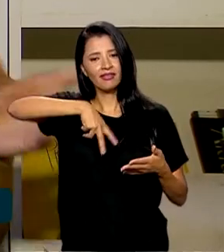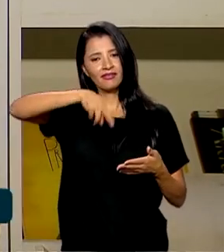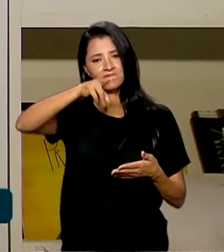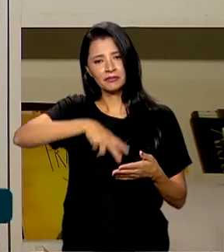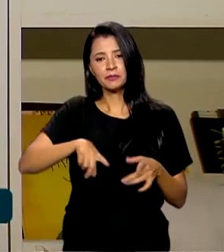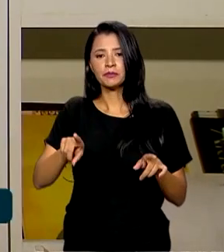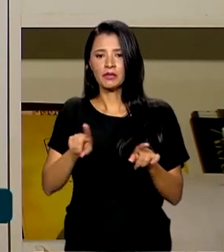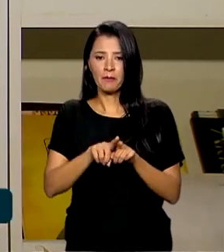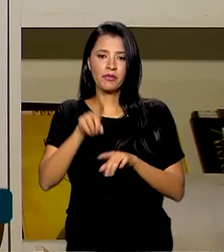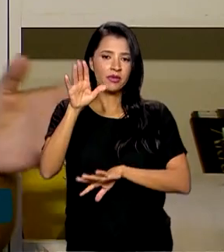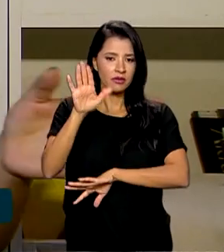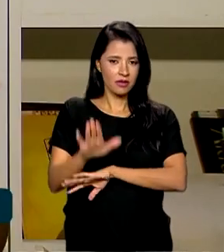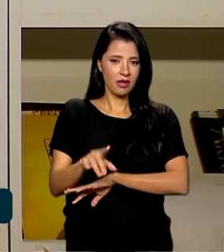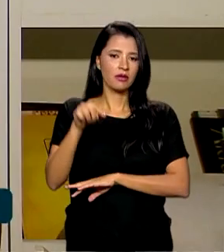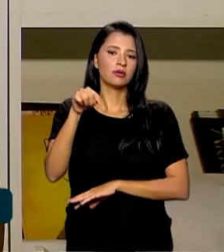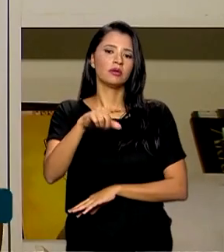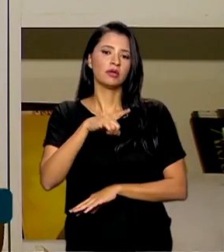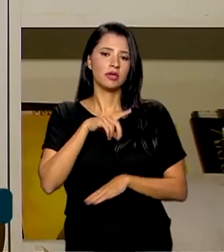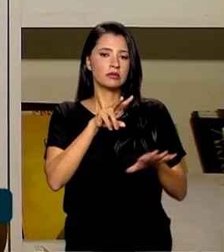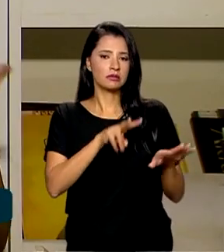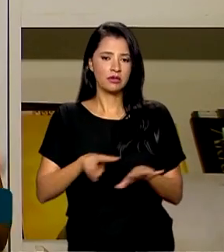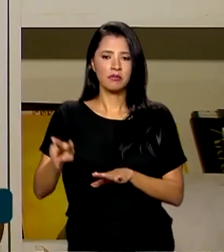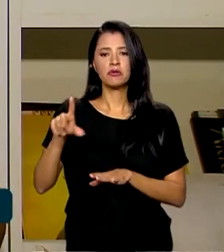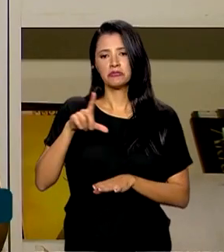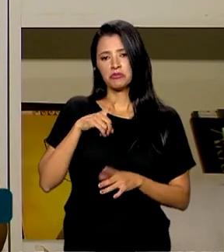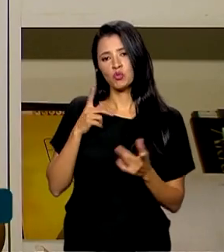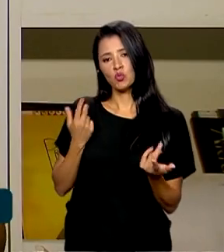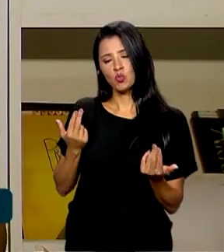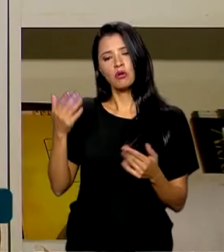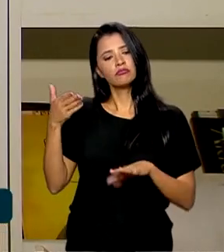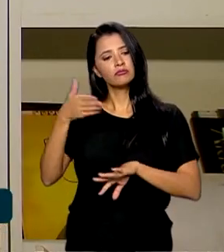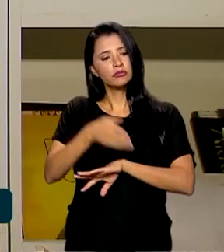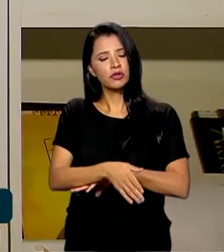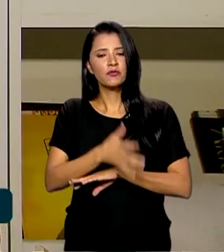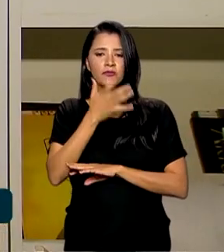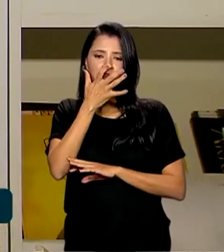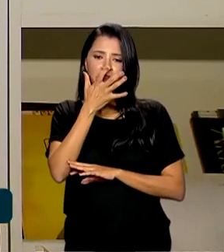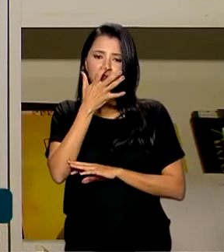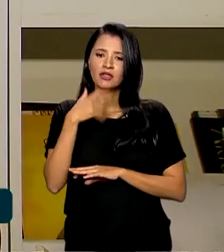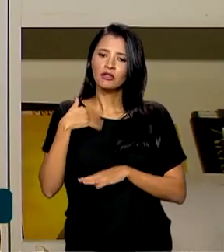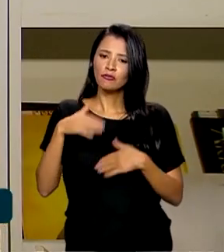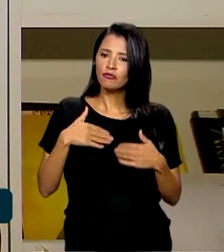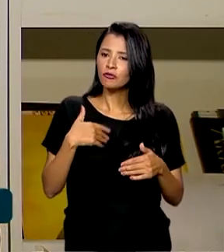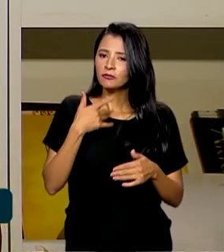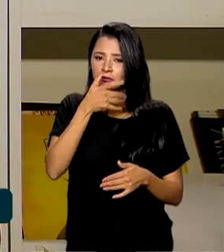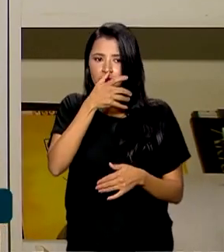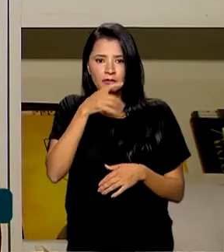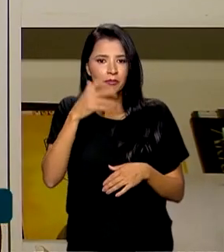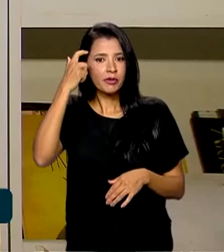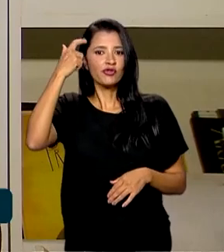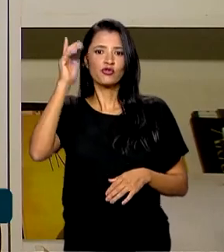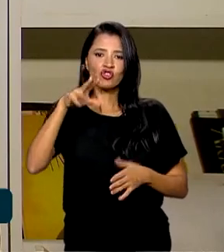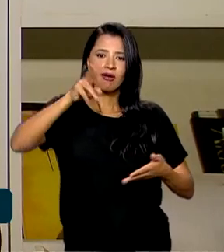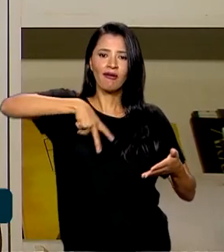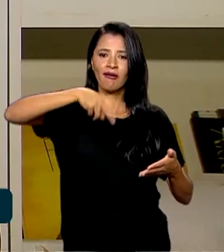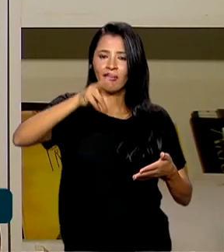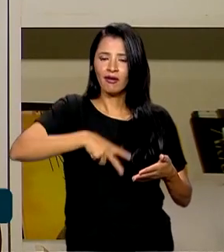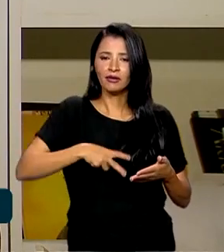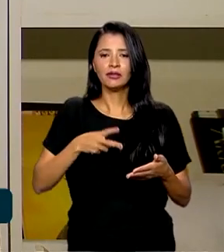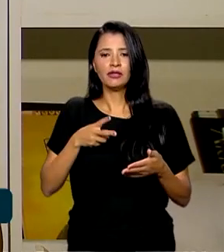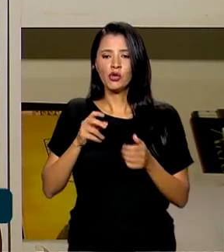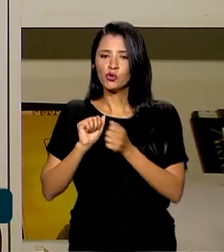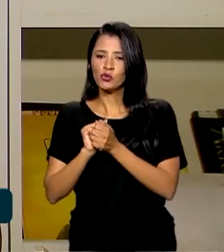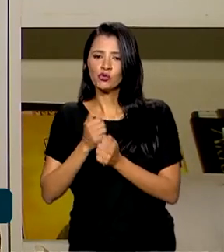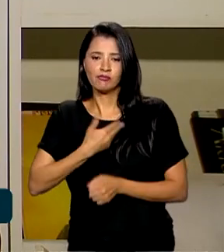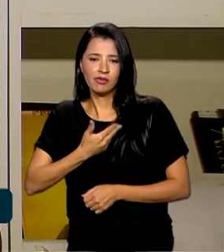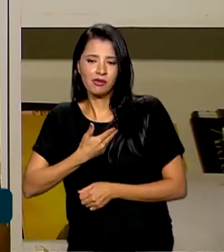a tarde, que pela semana também tinha, eu vinha para cá e fui pegando, pegando com a pessoa que não já estava lendo. Aí, eu juntava ali com os